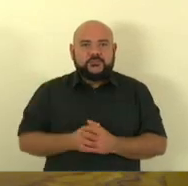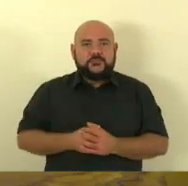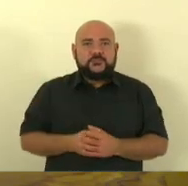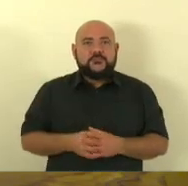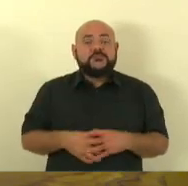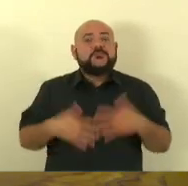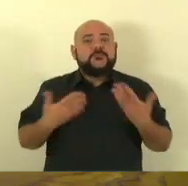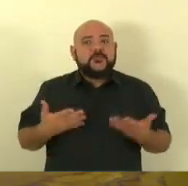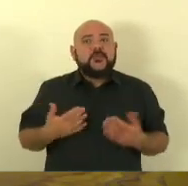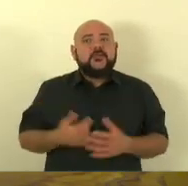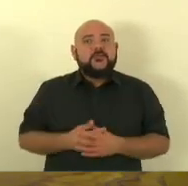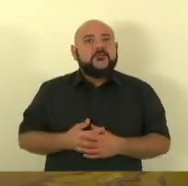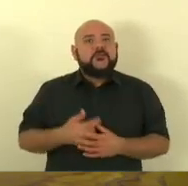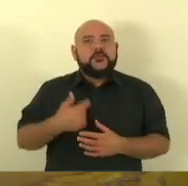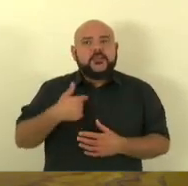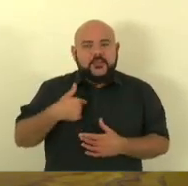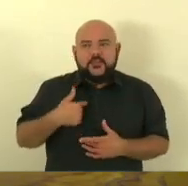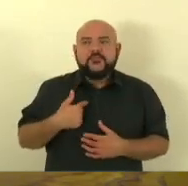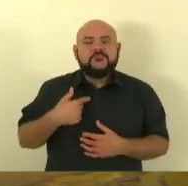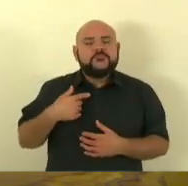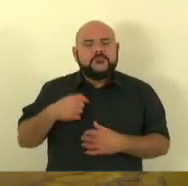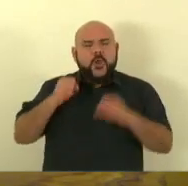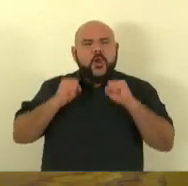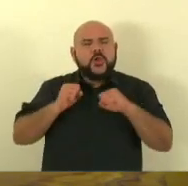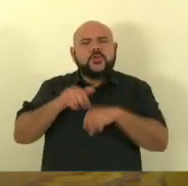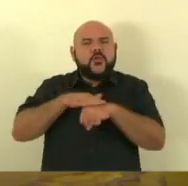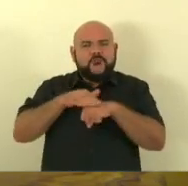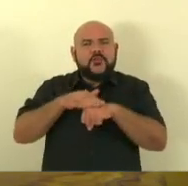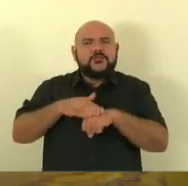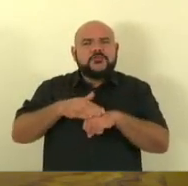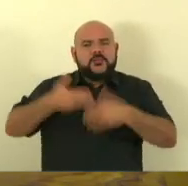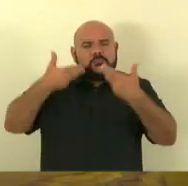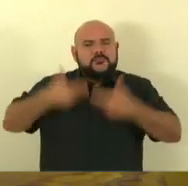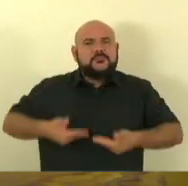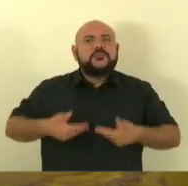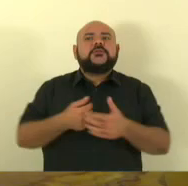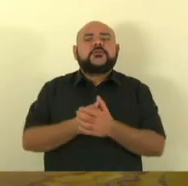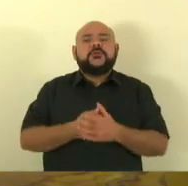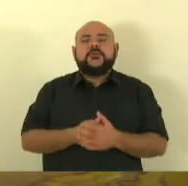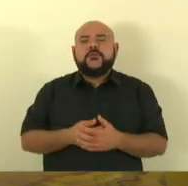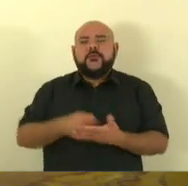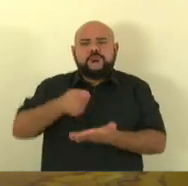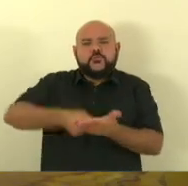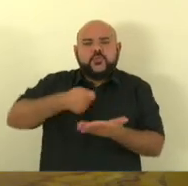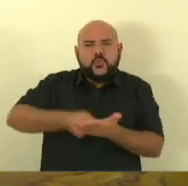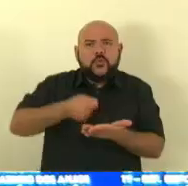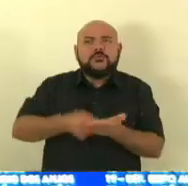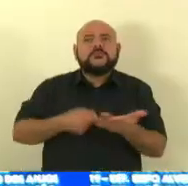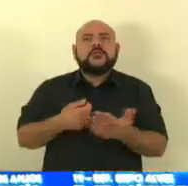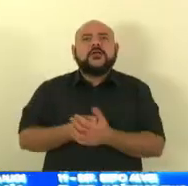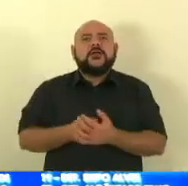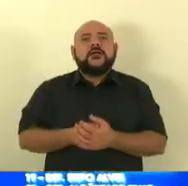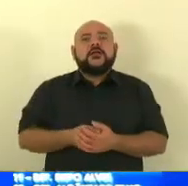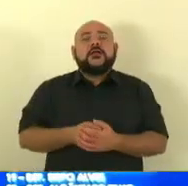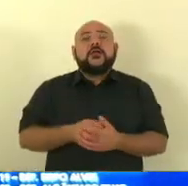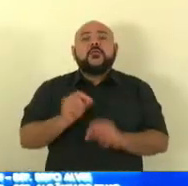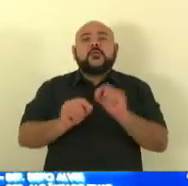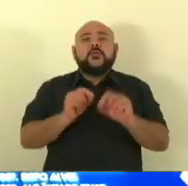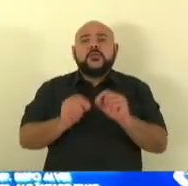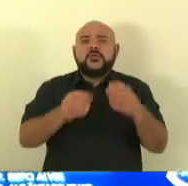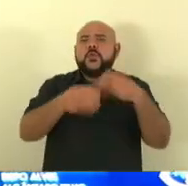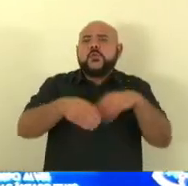disposição de vocês para cobrar do governo do estado as nomeações para cobrar a valorização